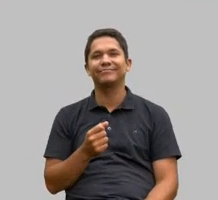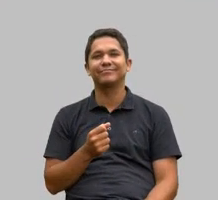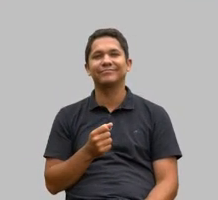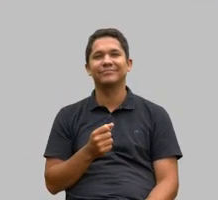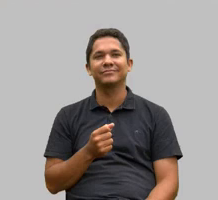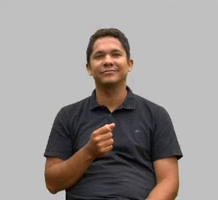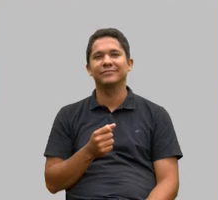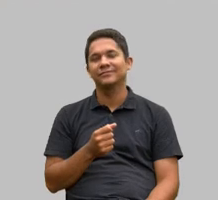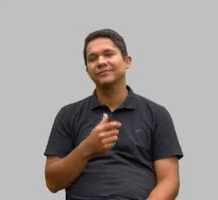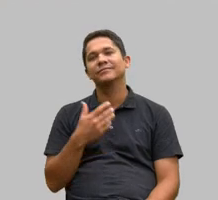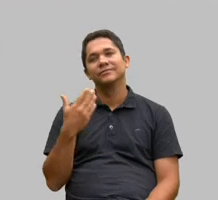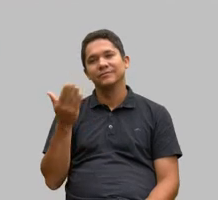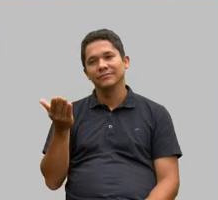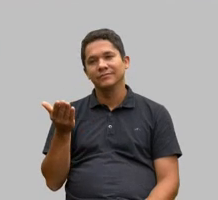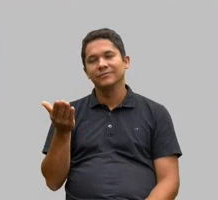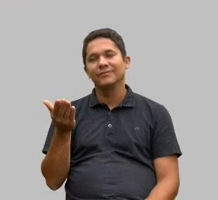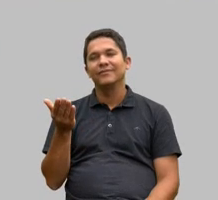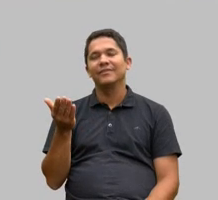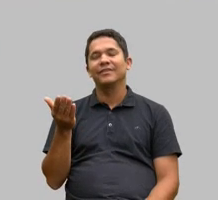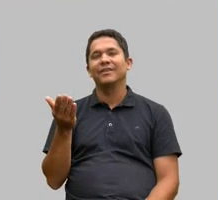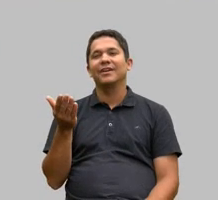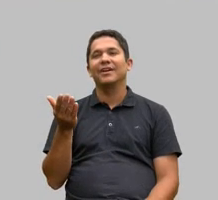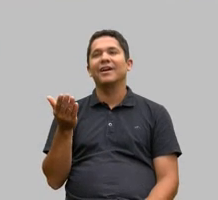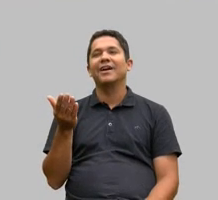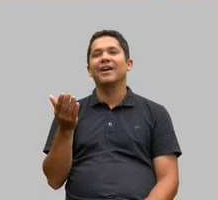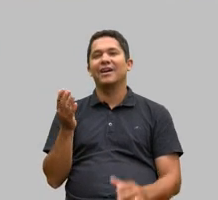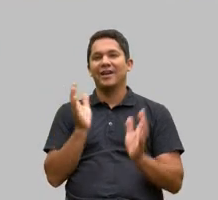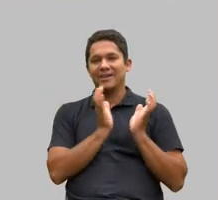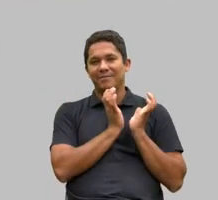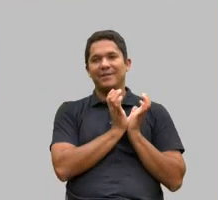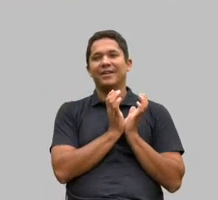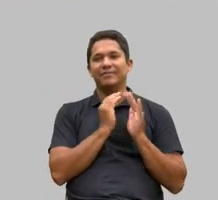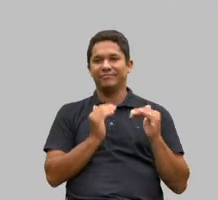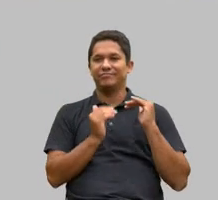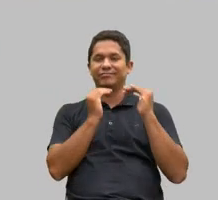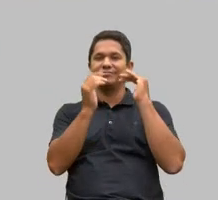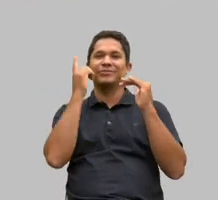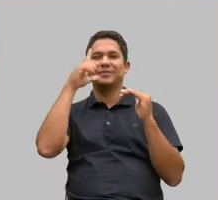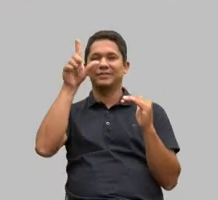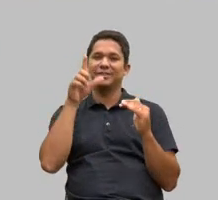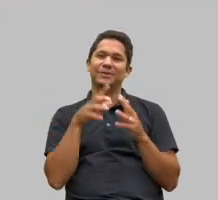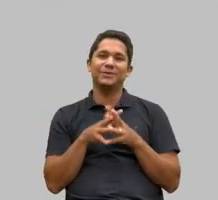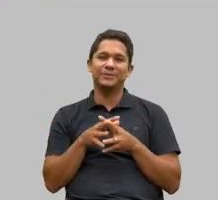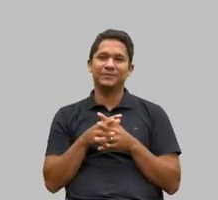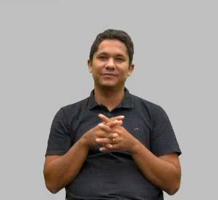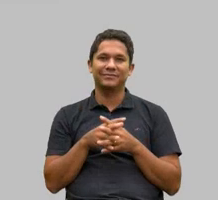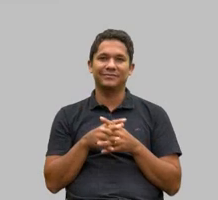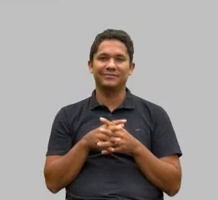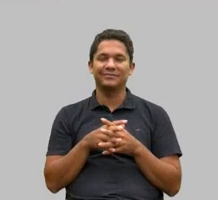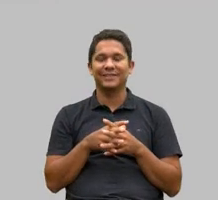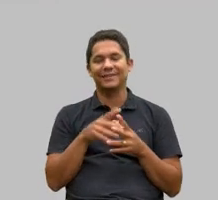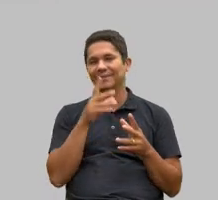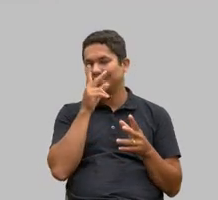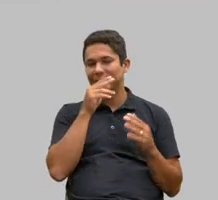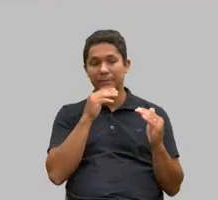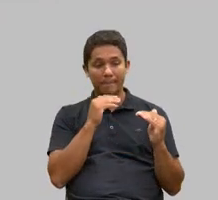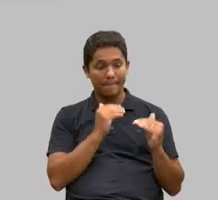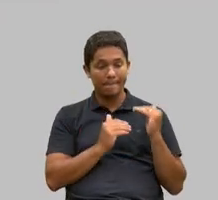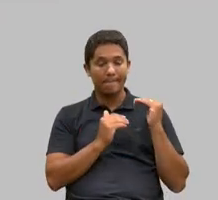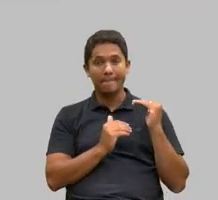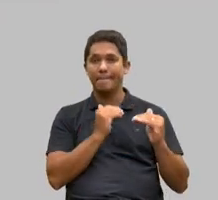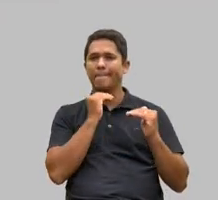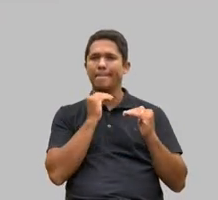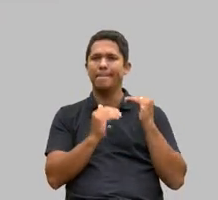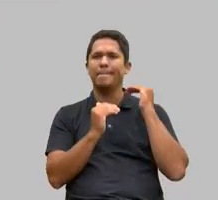APAI levantou fomos vindo a coisa gota a gota sendo implantada